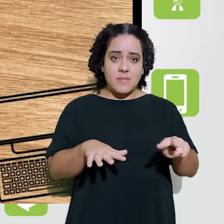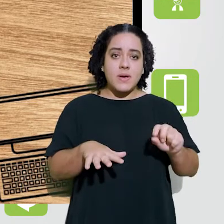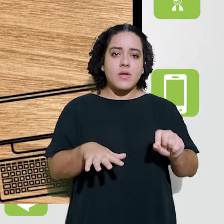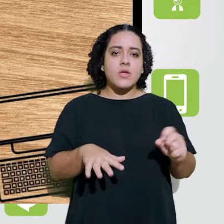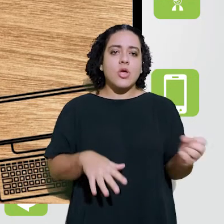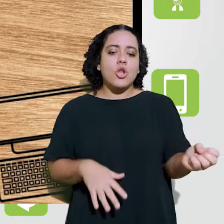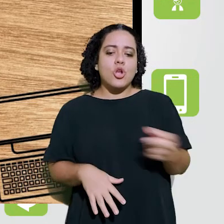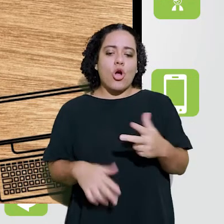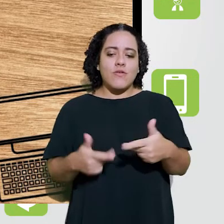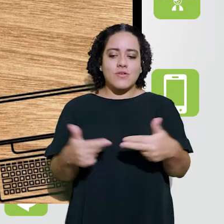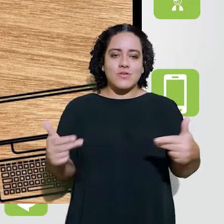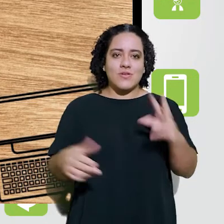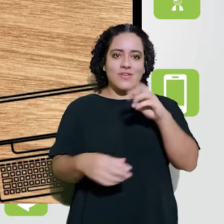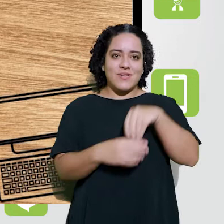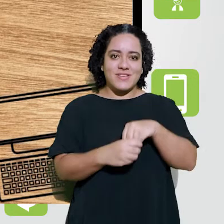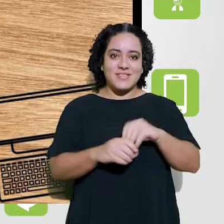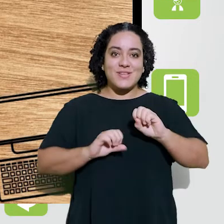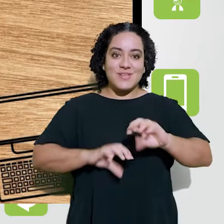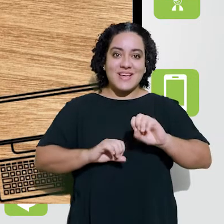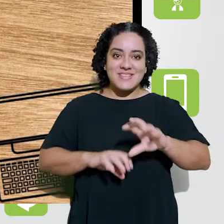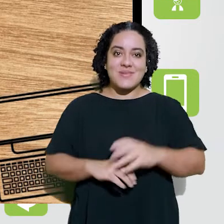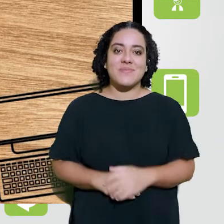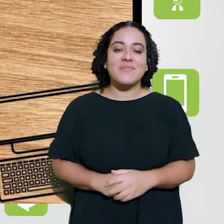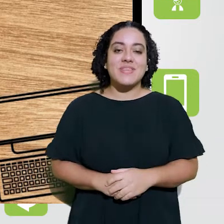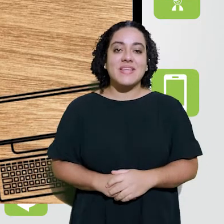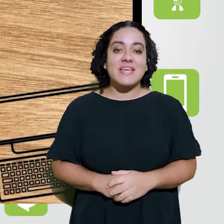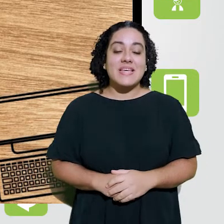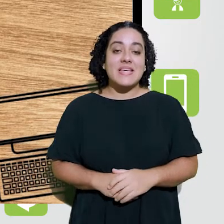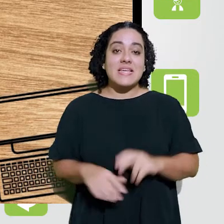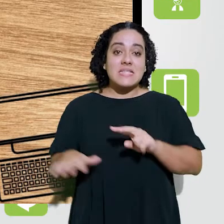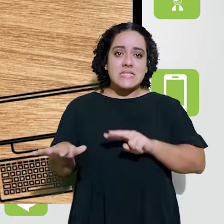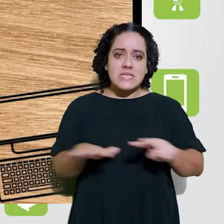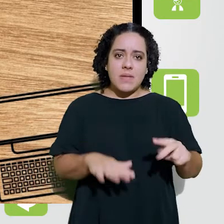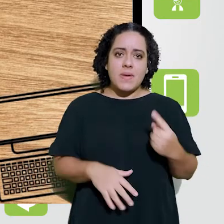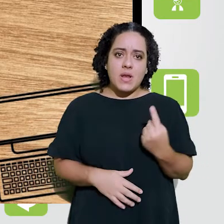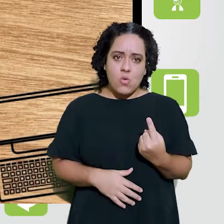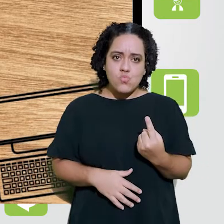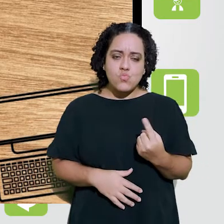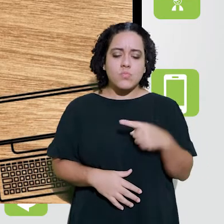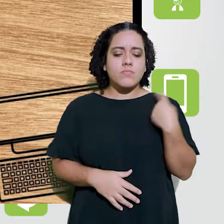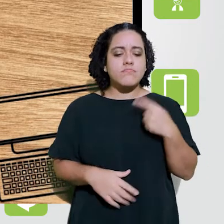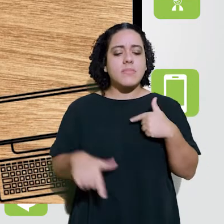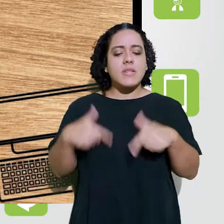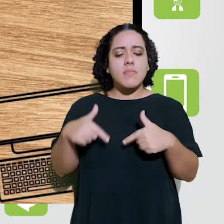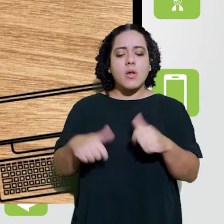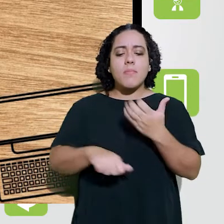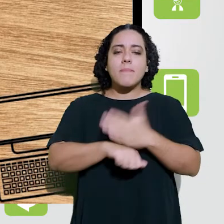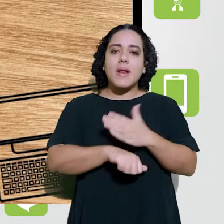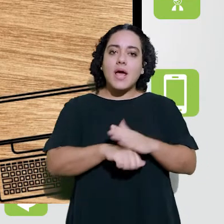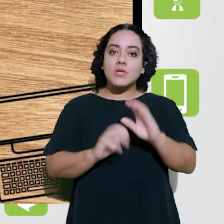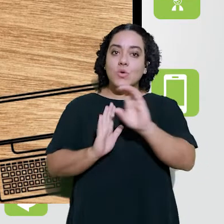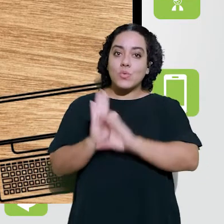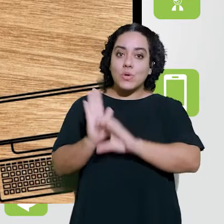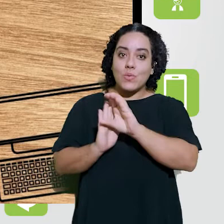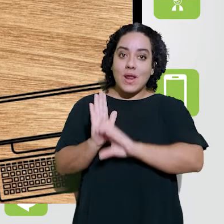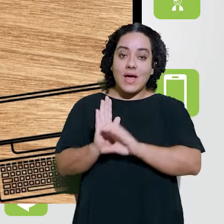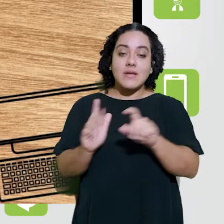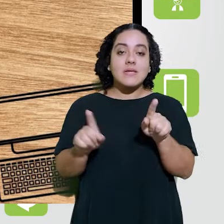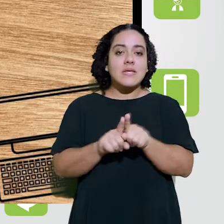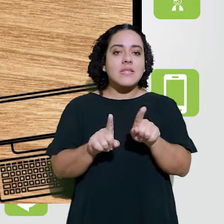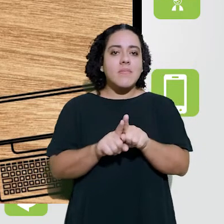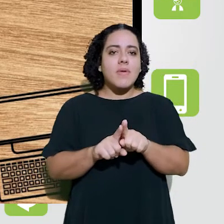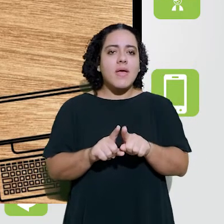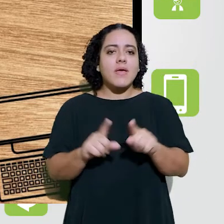sabem, o tema dessa segunda semana é inovar na educação. Na semana 1 nós